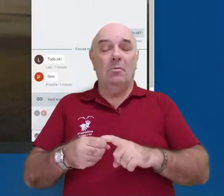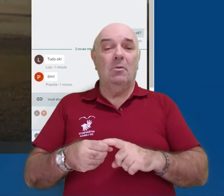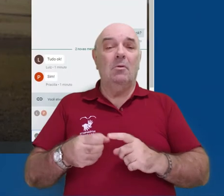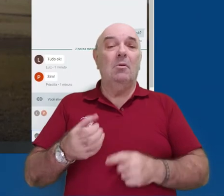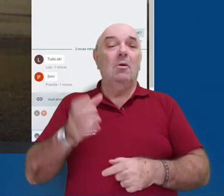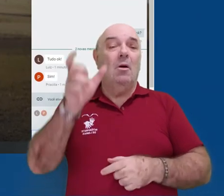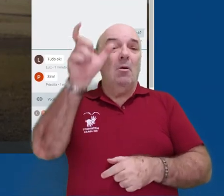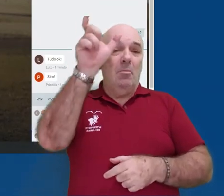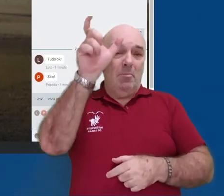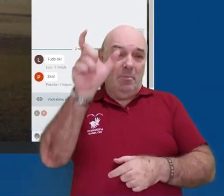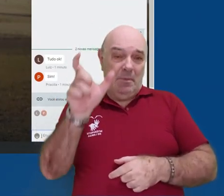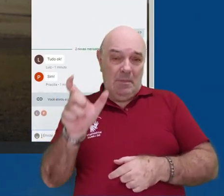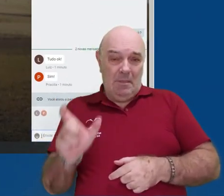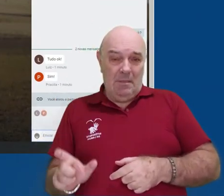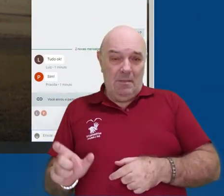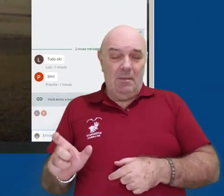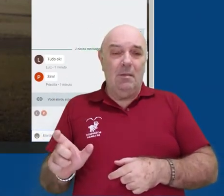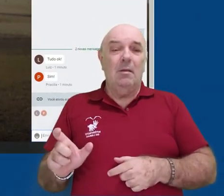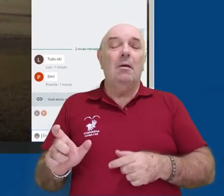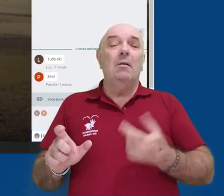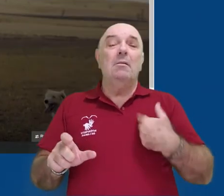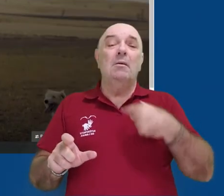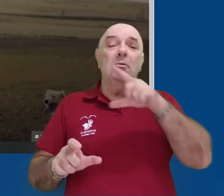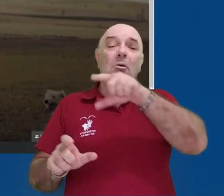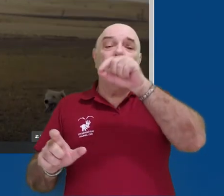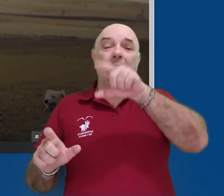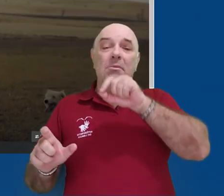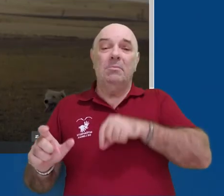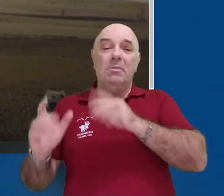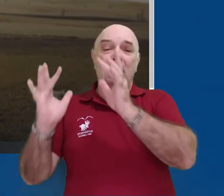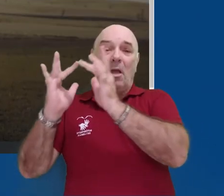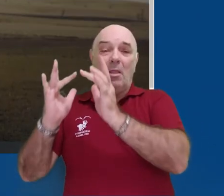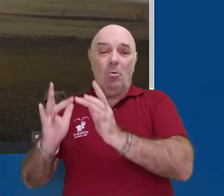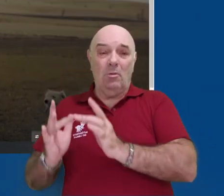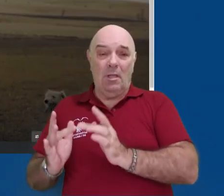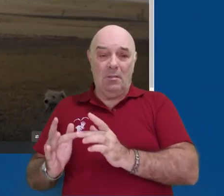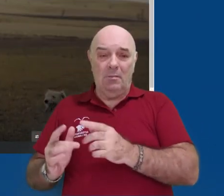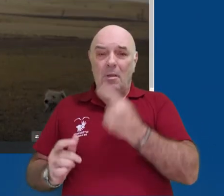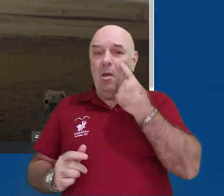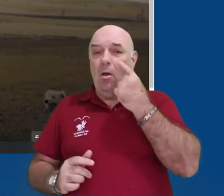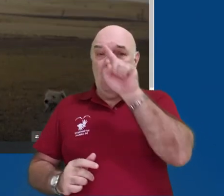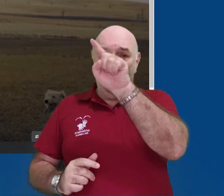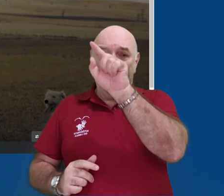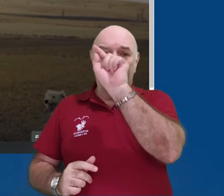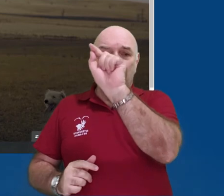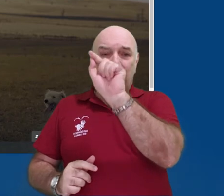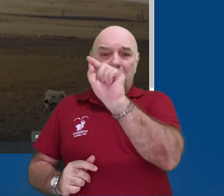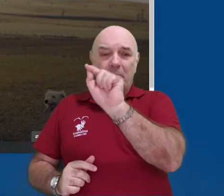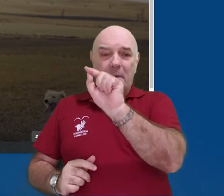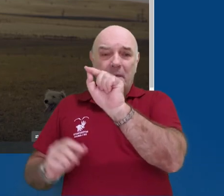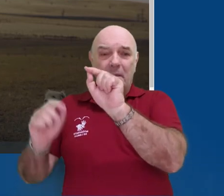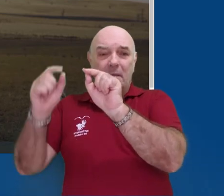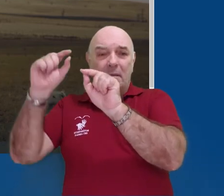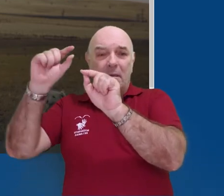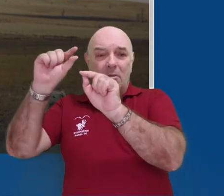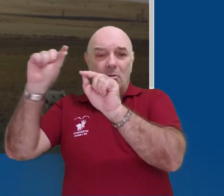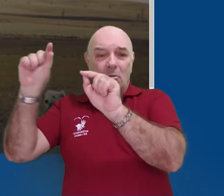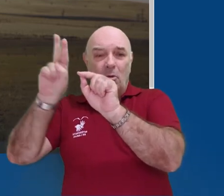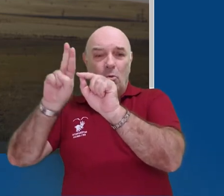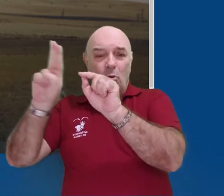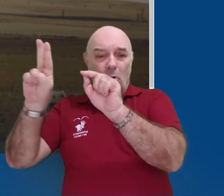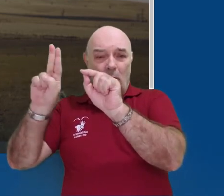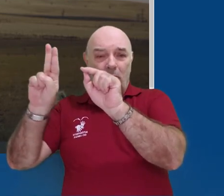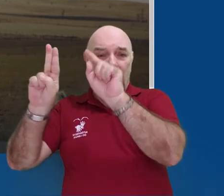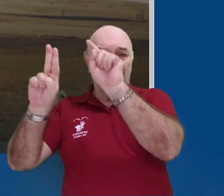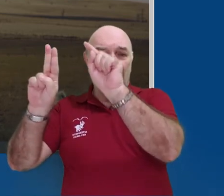De volta ao menu na lateral esquerda, temos algumas opções em cada contato. Clicando